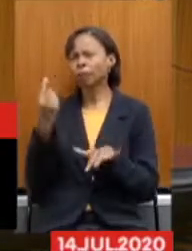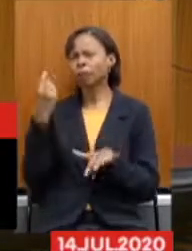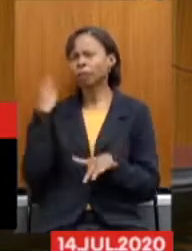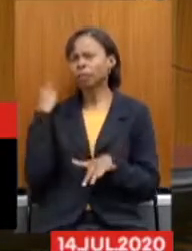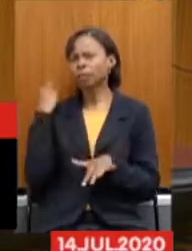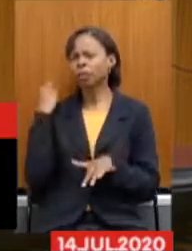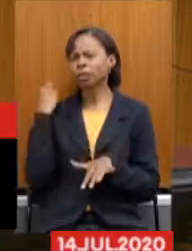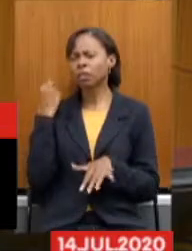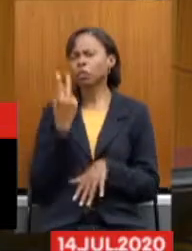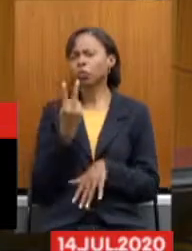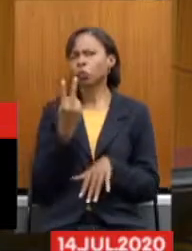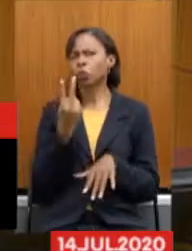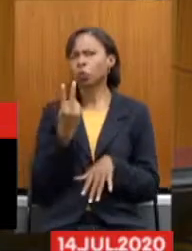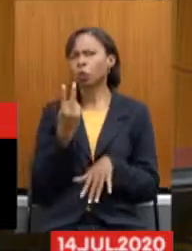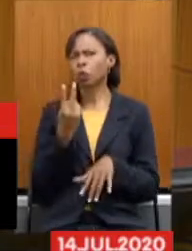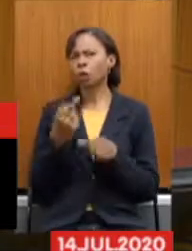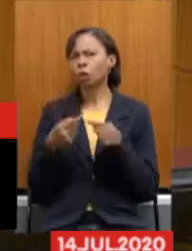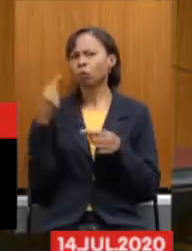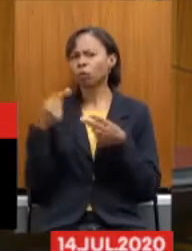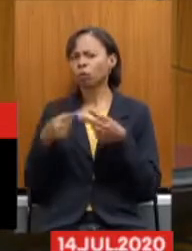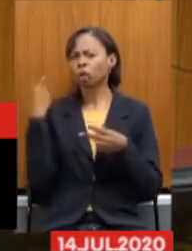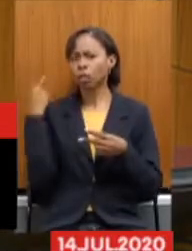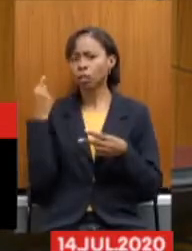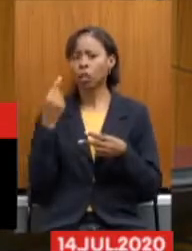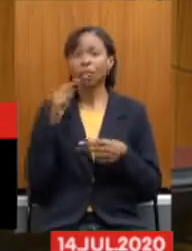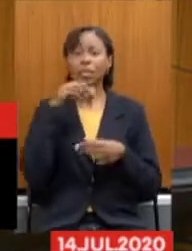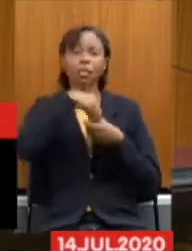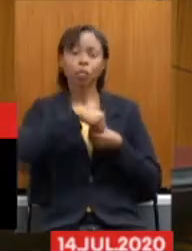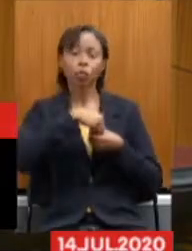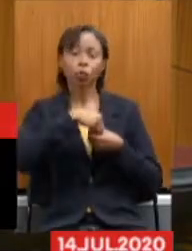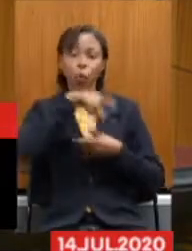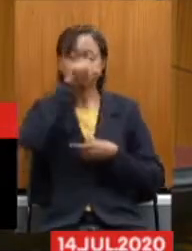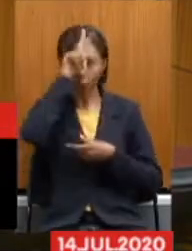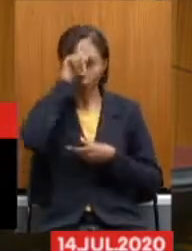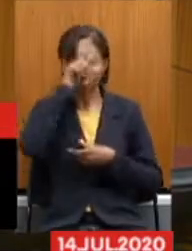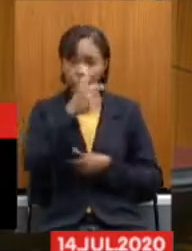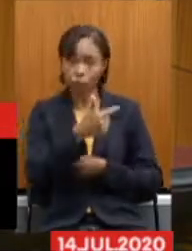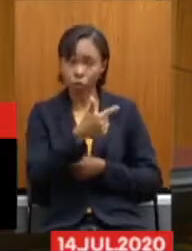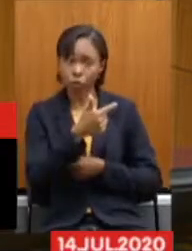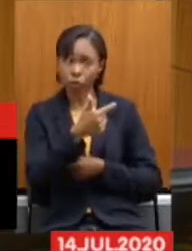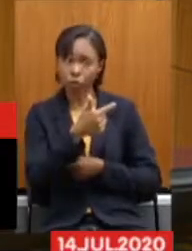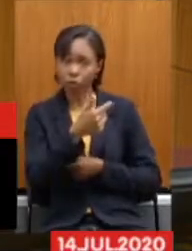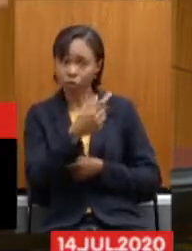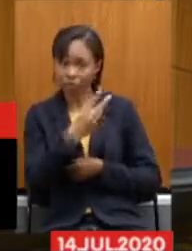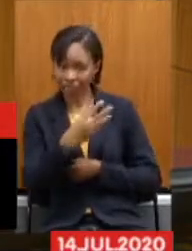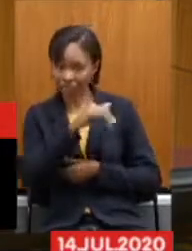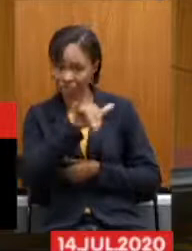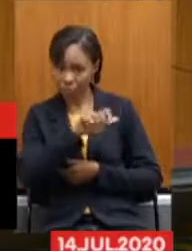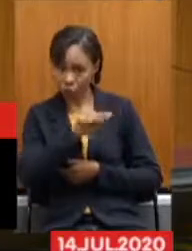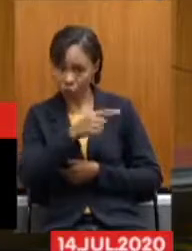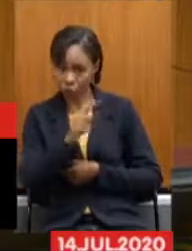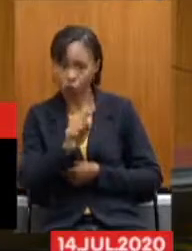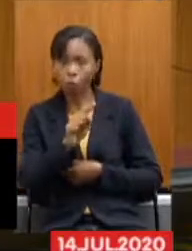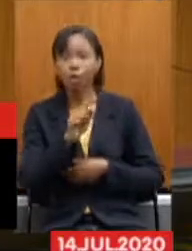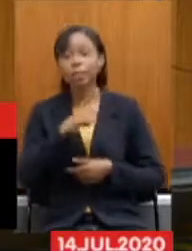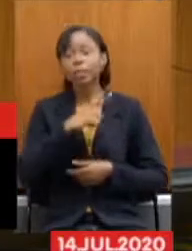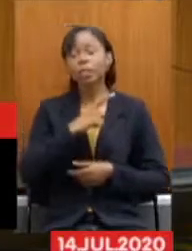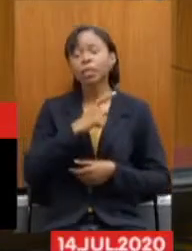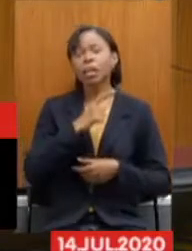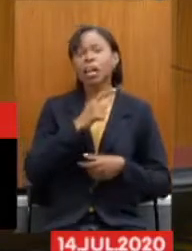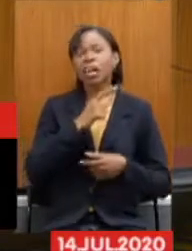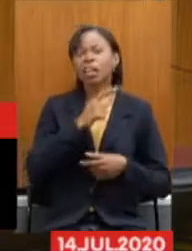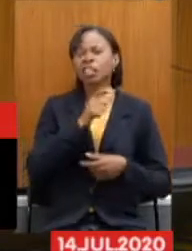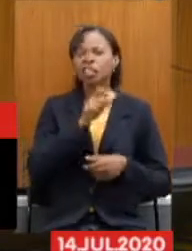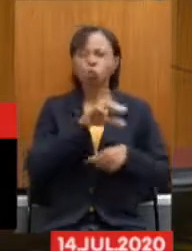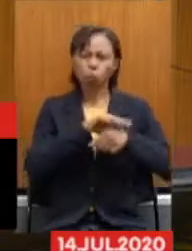deu que um andar do Hospital João XXIII, com 34 pacientes, com outros tipos de doenças que não tinham nada a ver com o